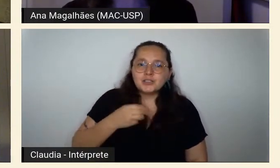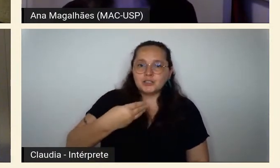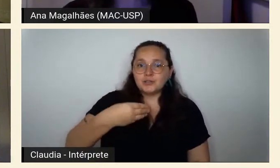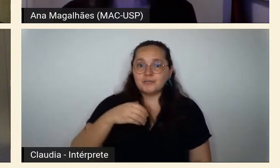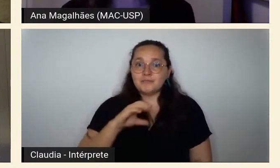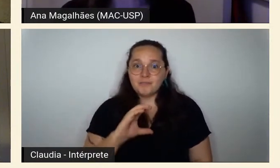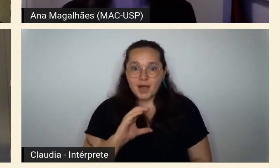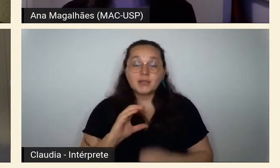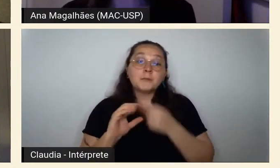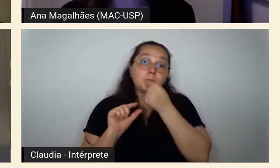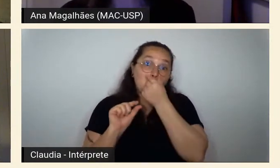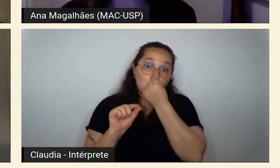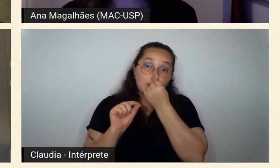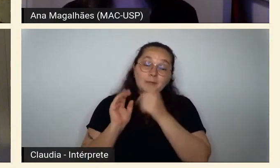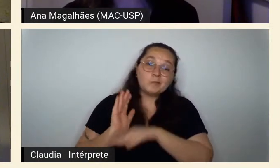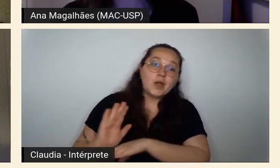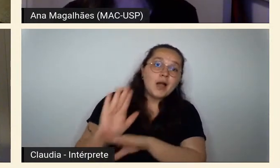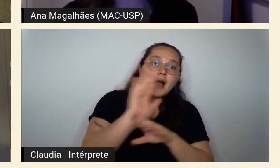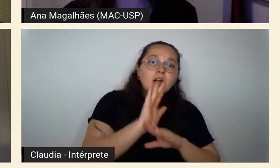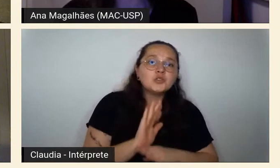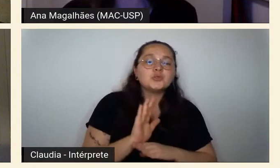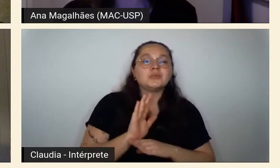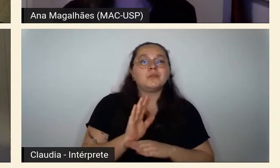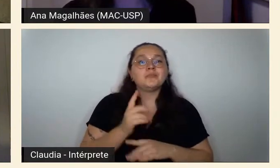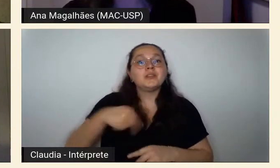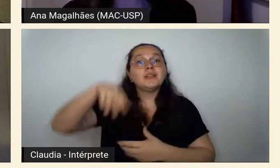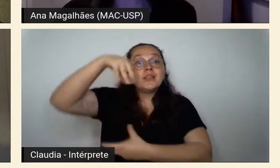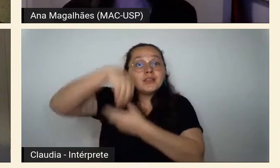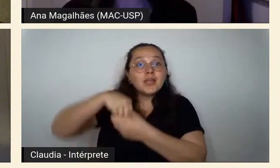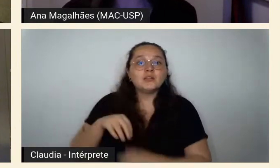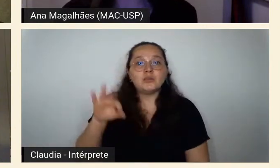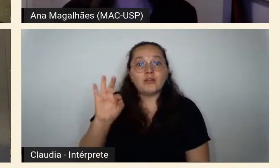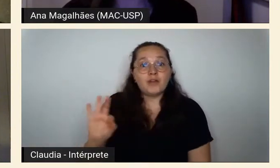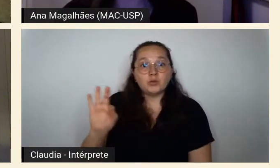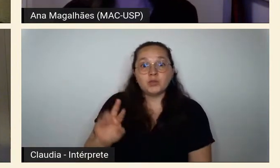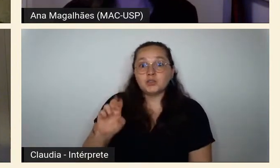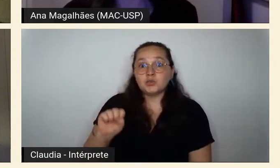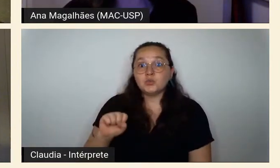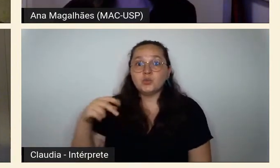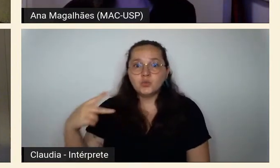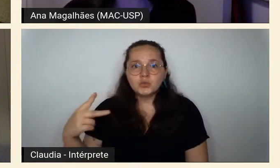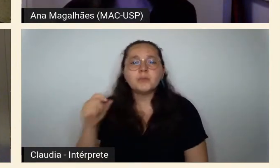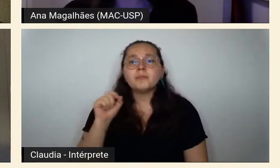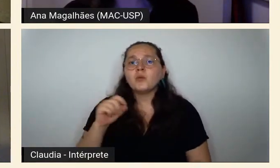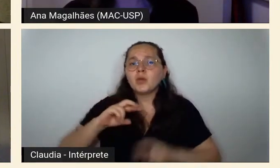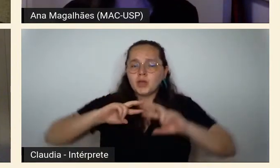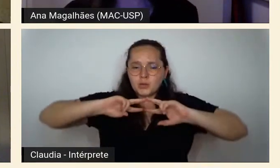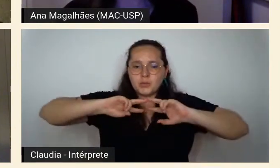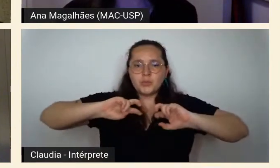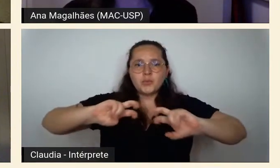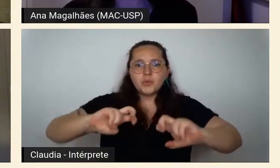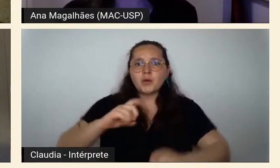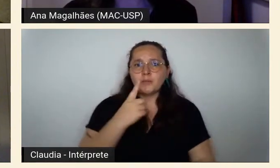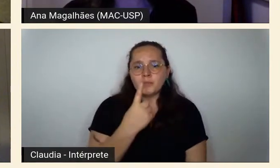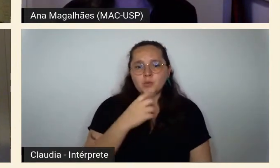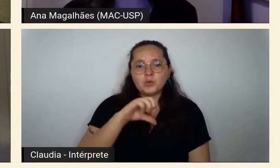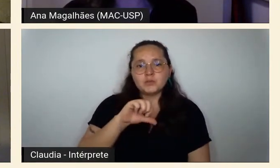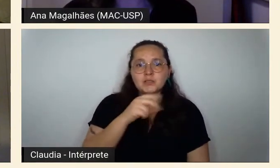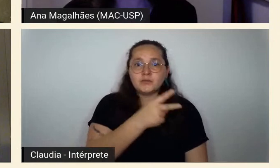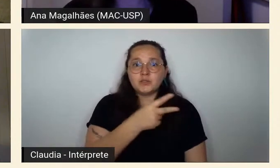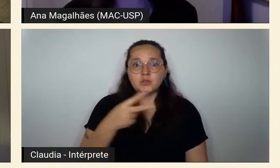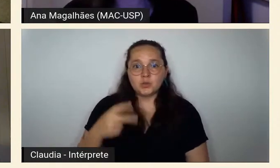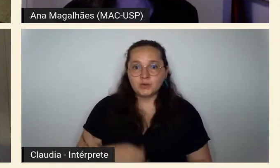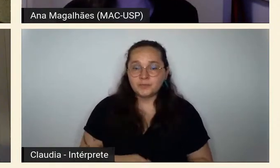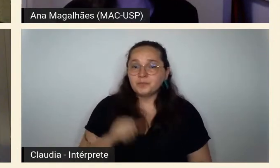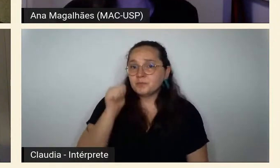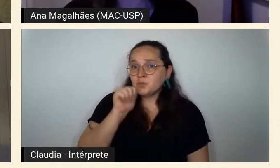museu para um conjunto de ações dentro da Universidade de São Paulo para reavaliar 1922. O Projeto 22, coordenado pela professora Diana